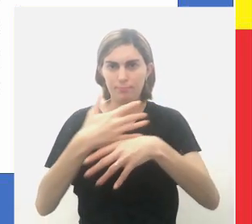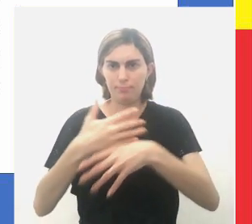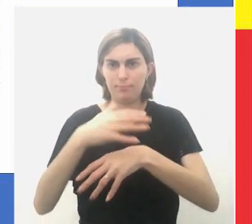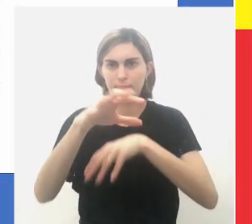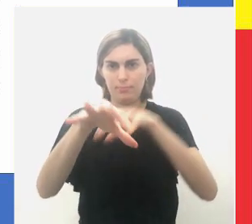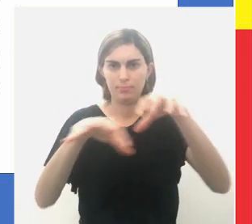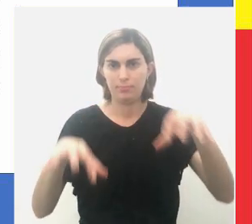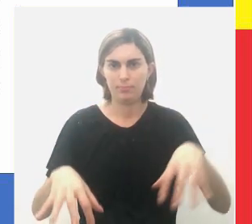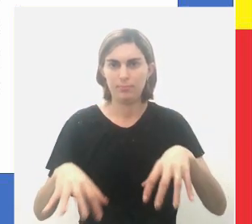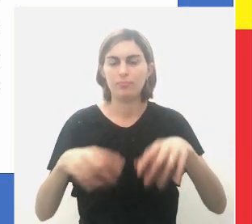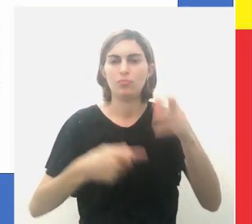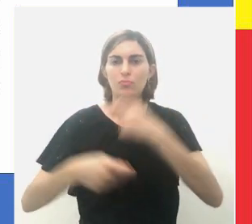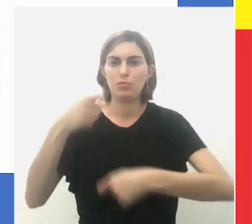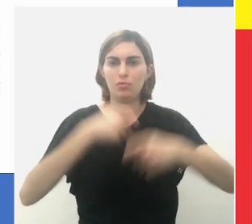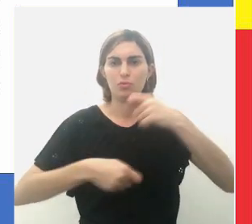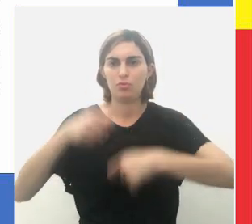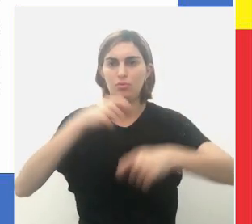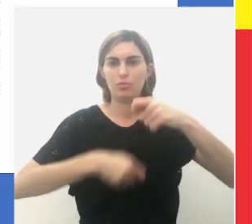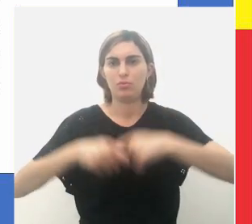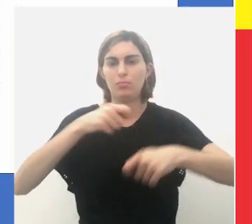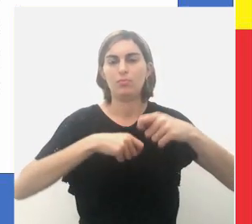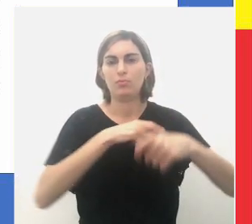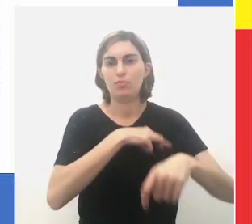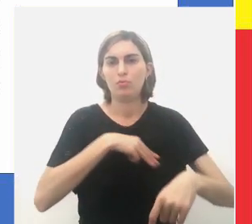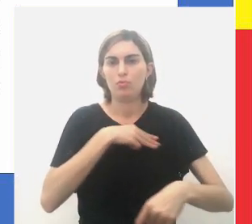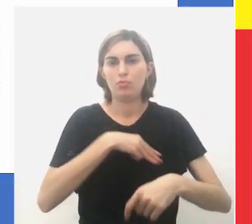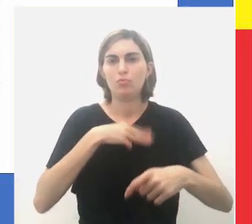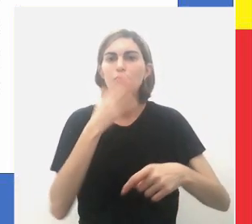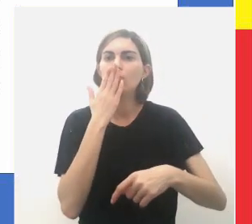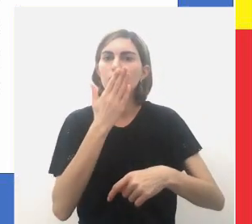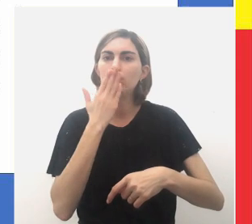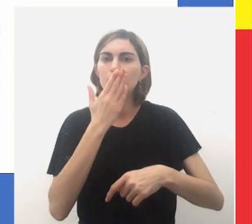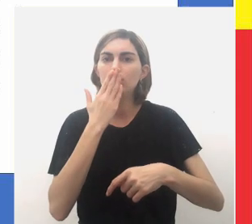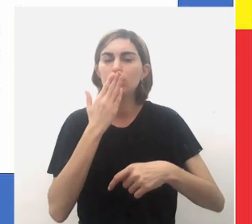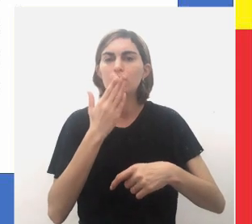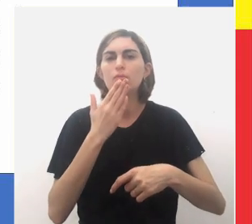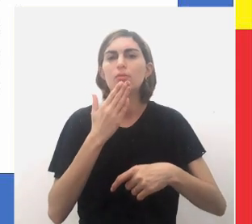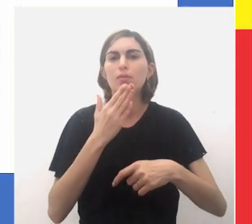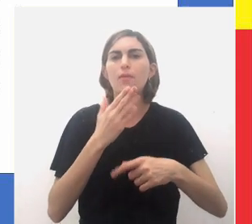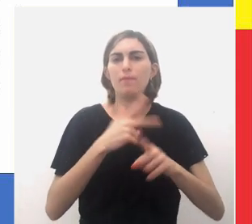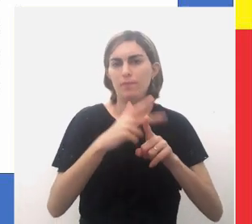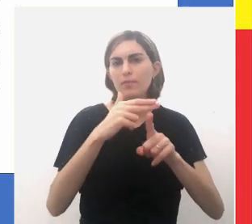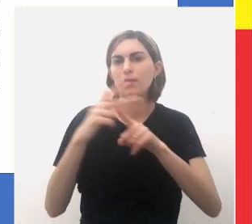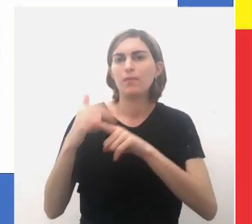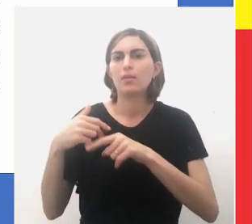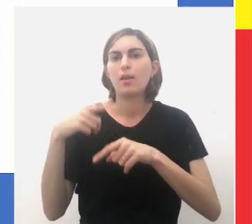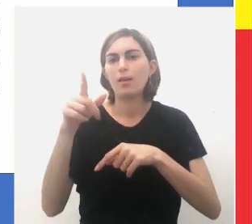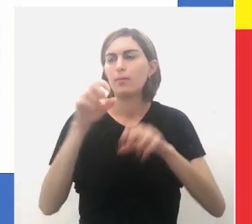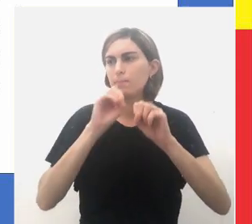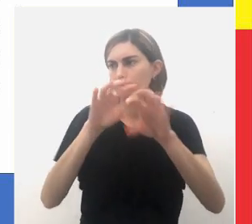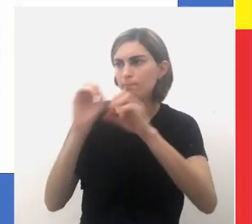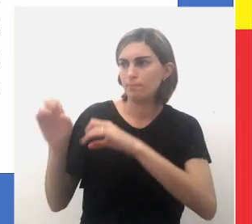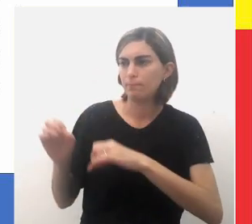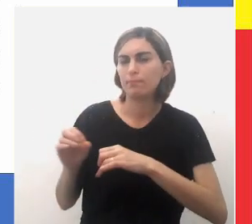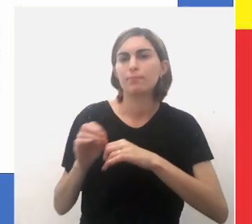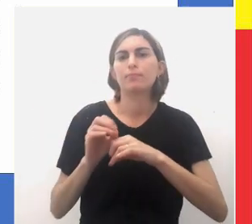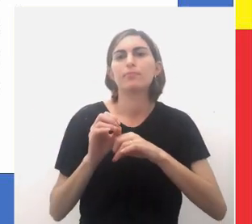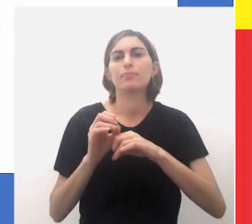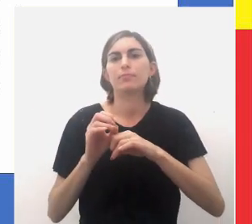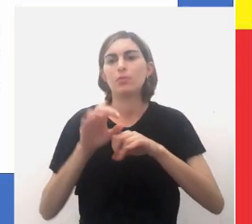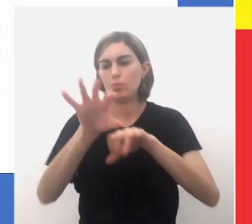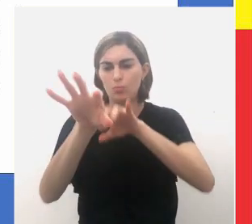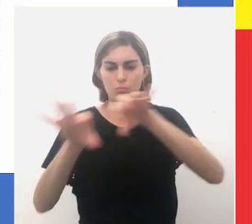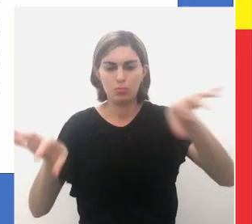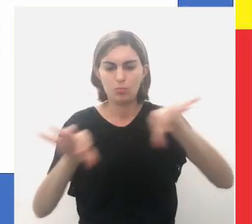repartição, administradas pelos missionários, os índios descidos eram catequizados e